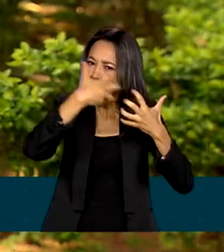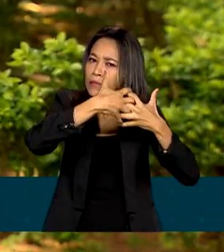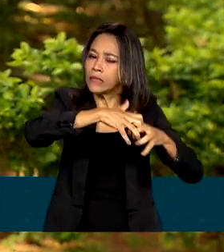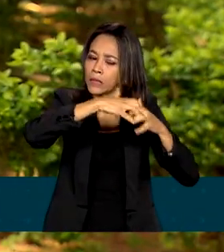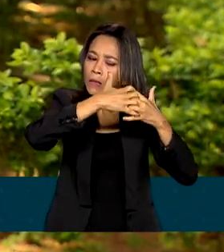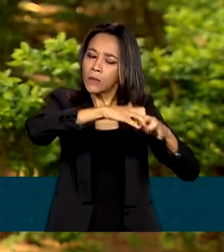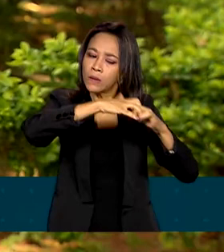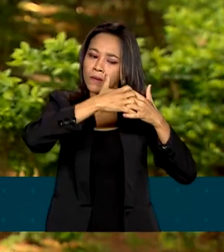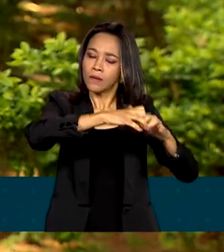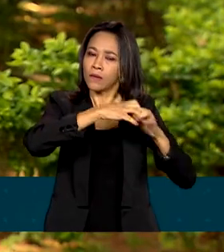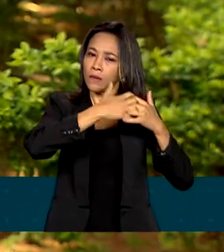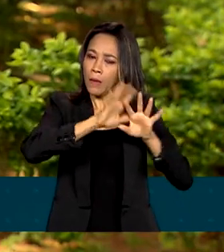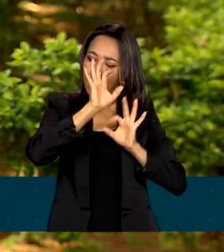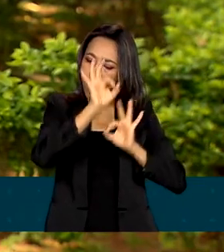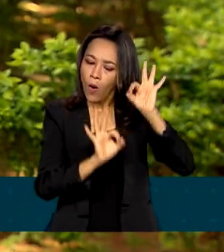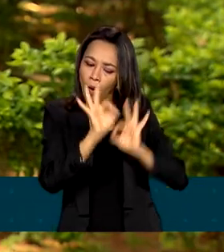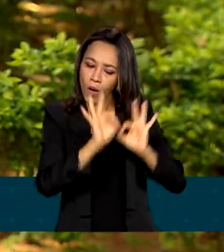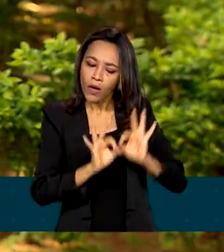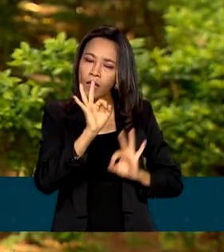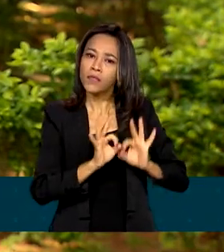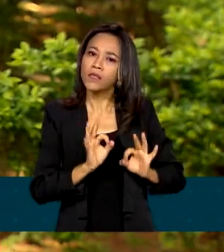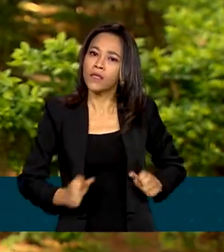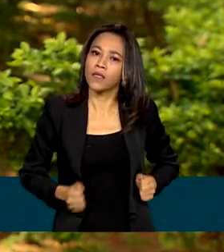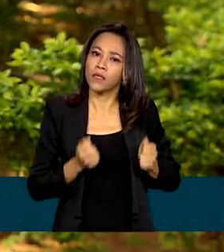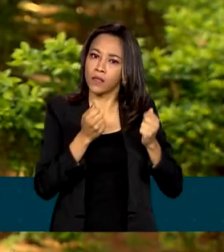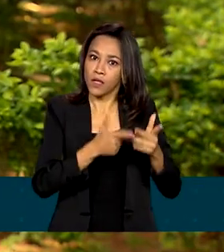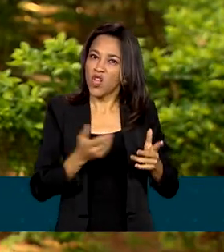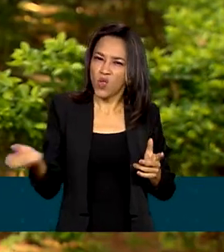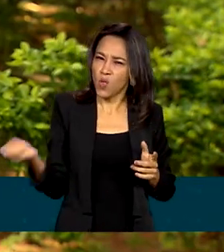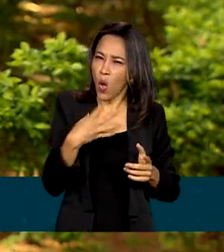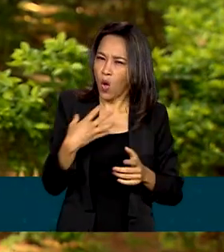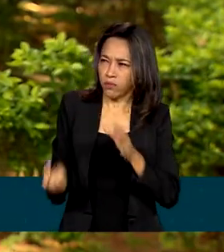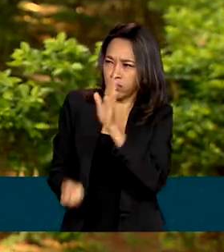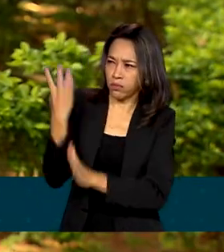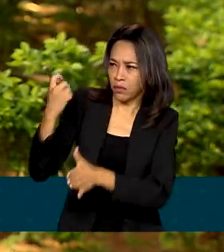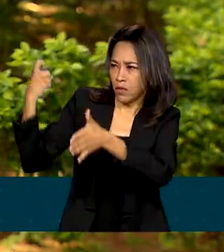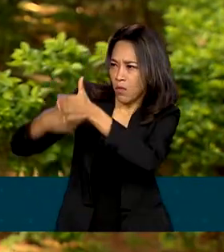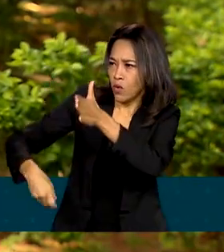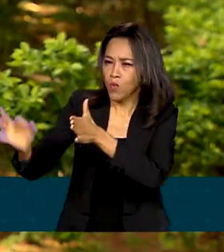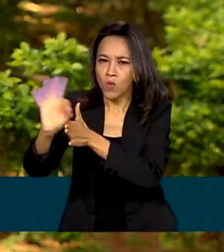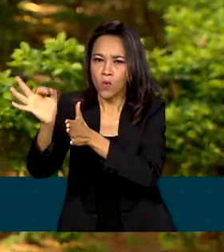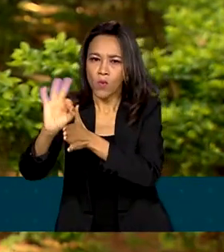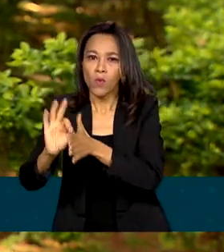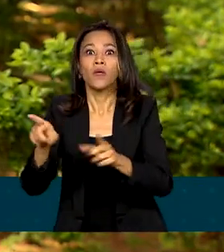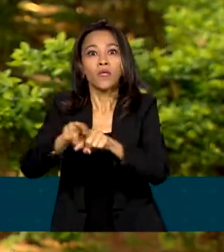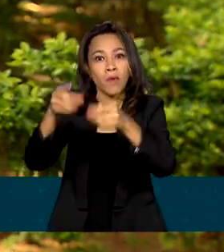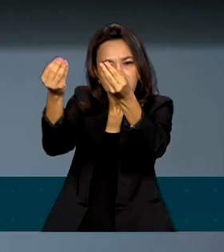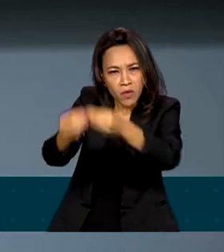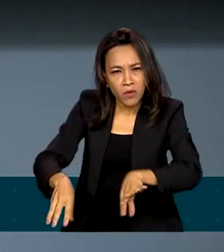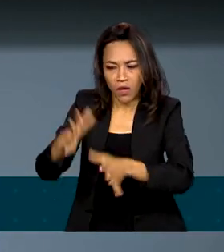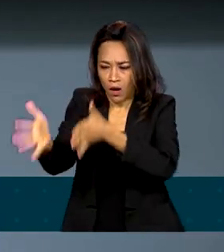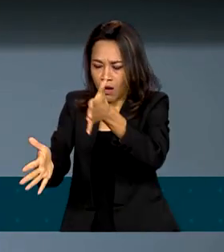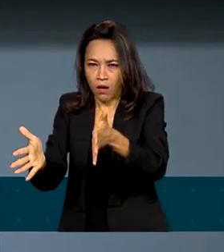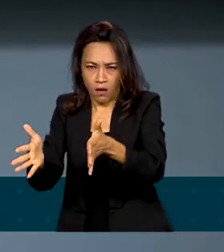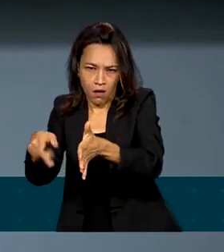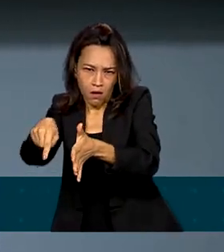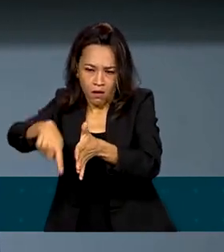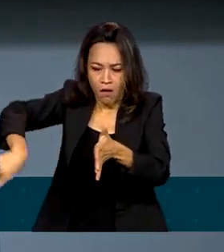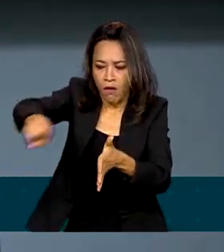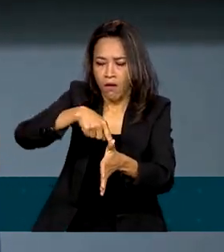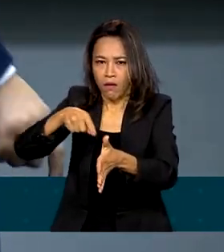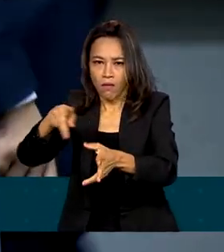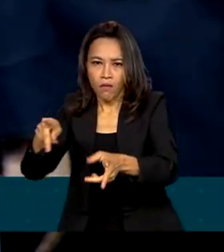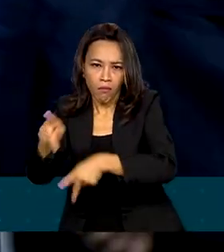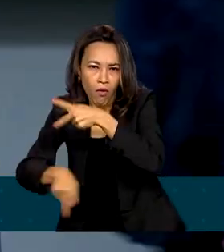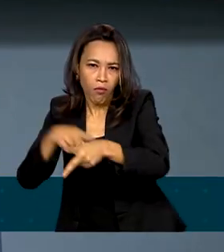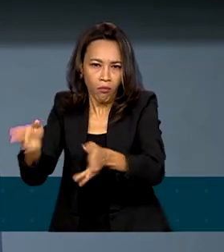mantenham as contas planejadas, sem novos impostos e sem prejudicar a população mais carente. Essa regra nos